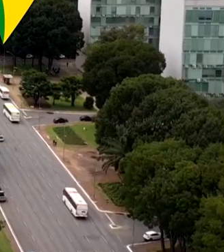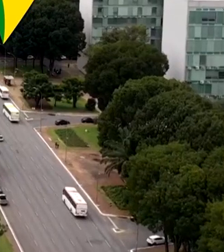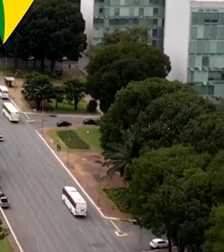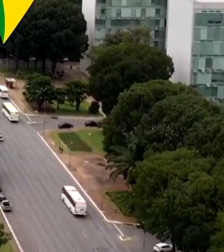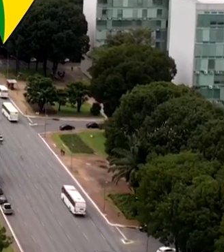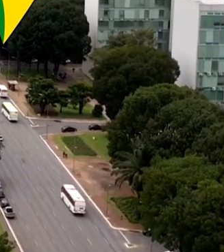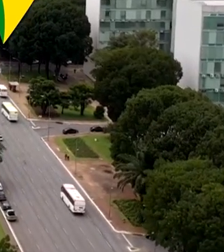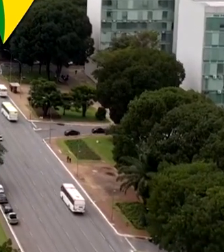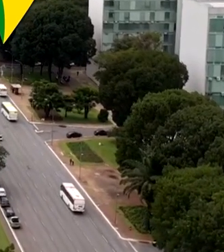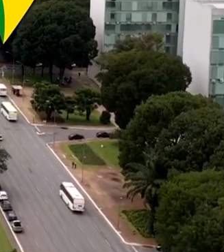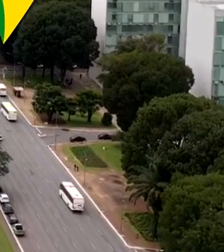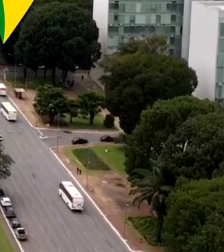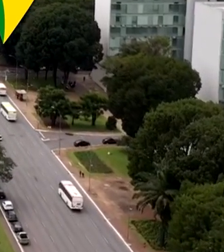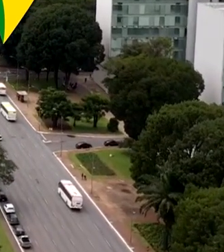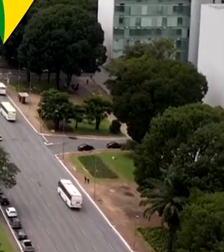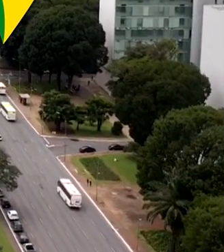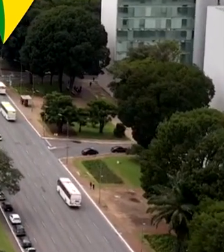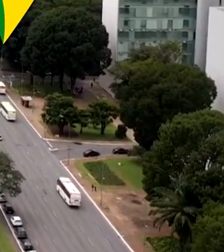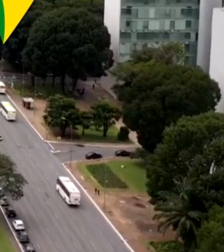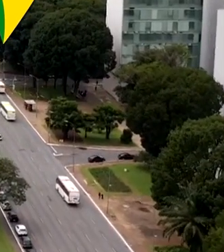Legendas Transcrição e Negri